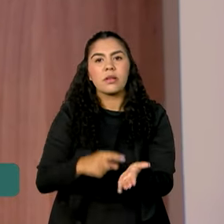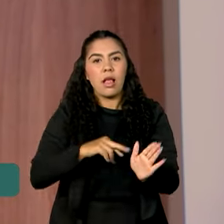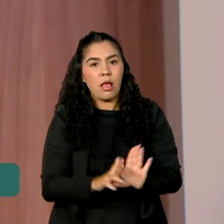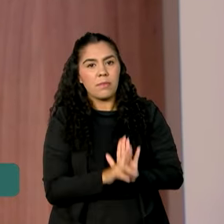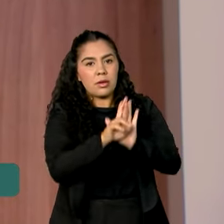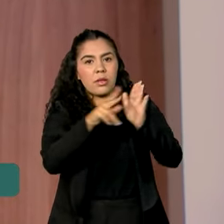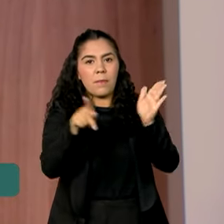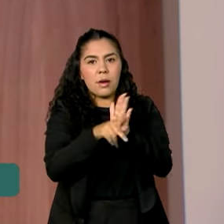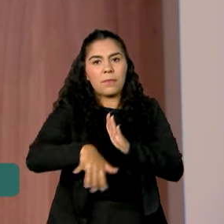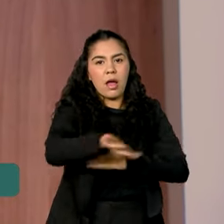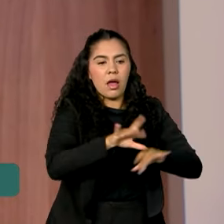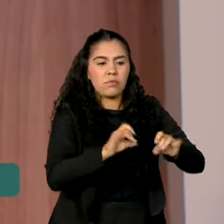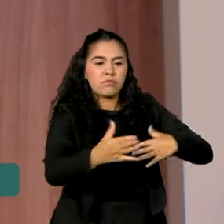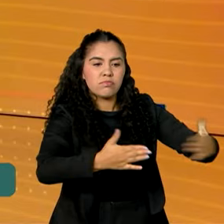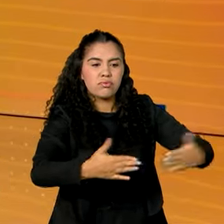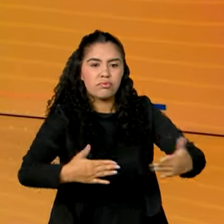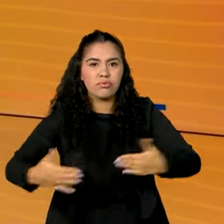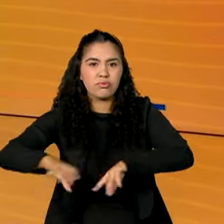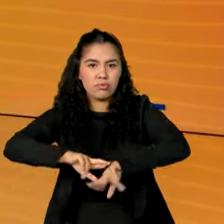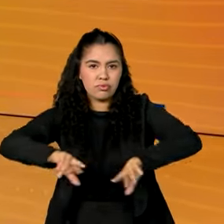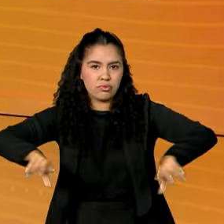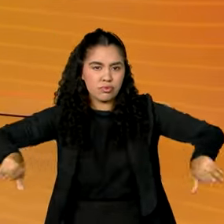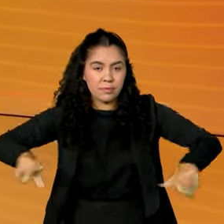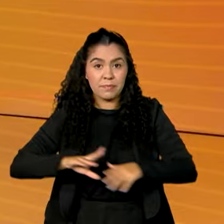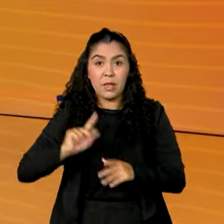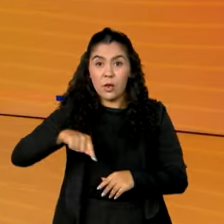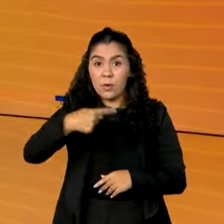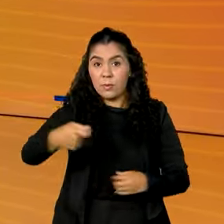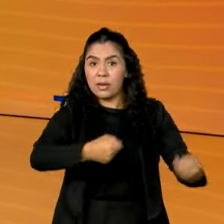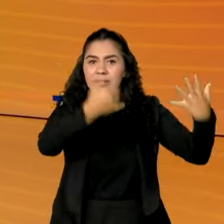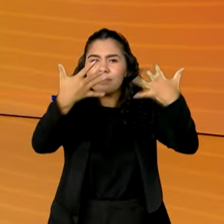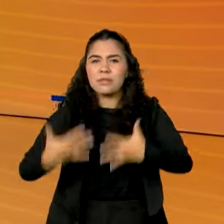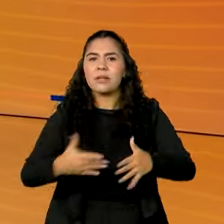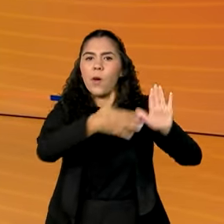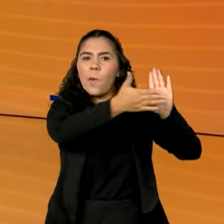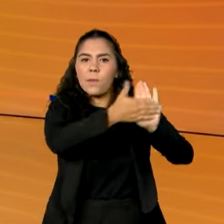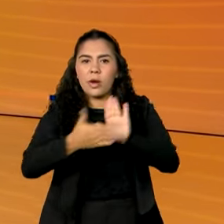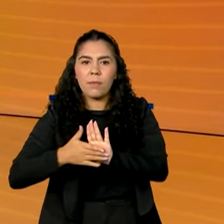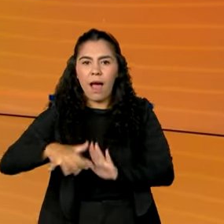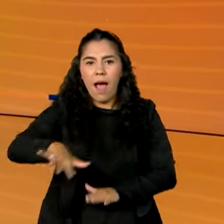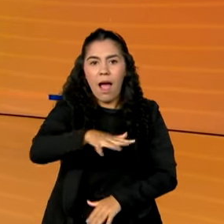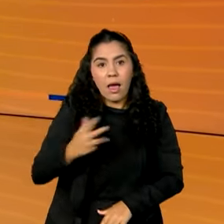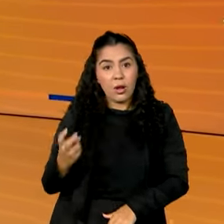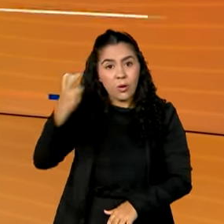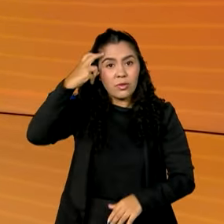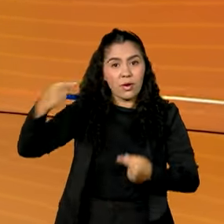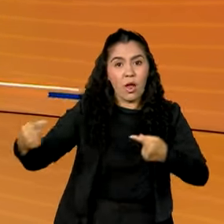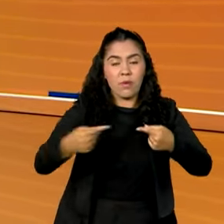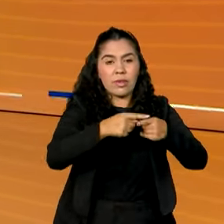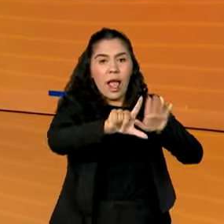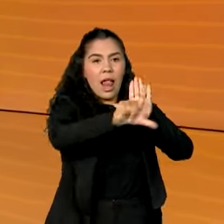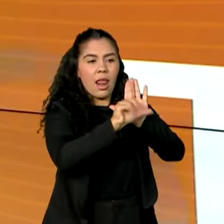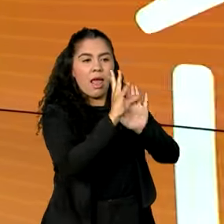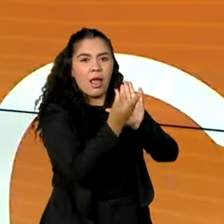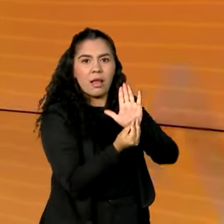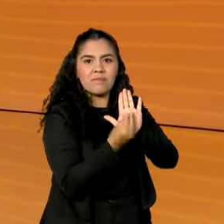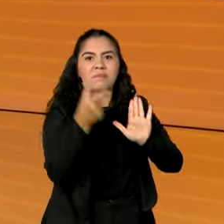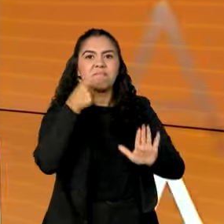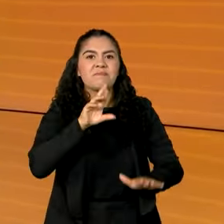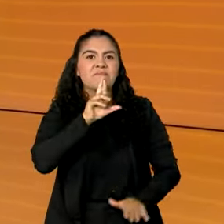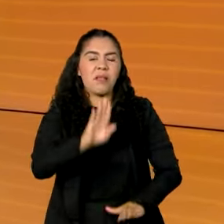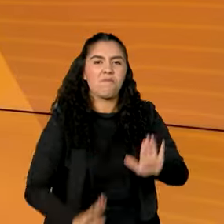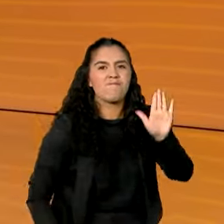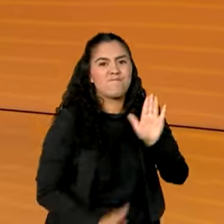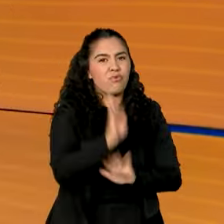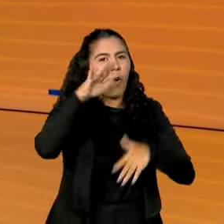setores de atacado e varejo. Veja a seguir, propostas culturais vinculadas à Lei Rouanet batem recorde este ano. A gente